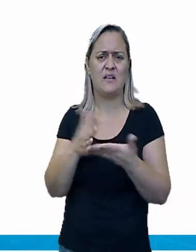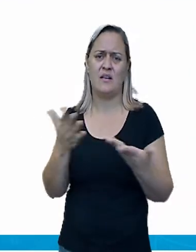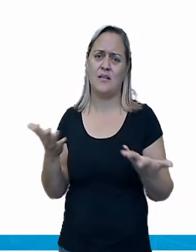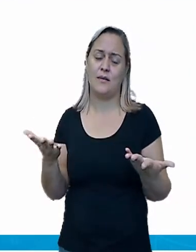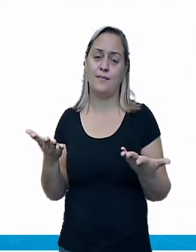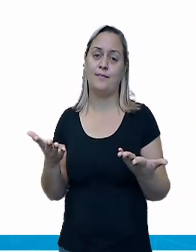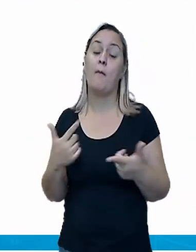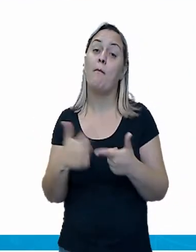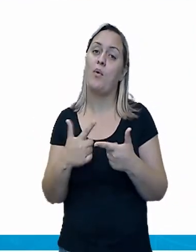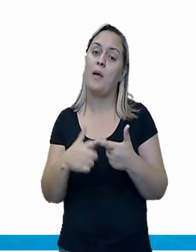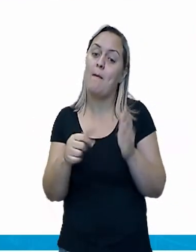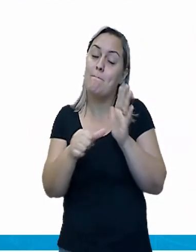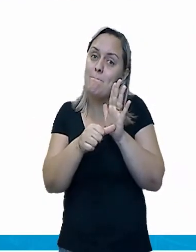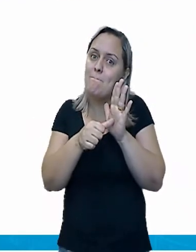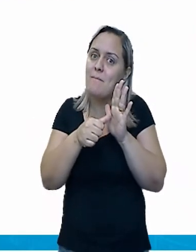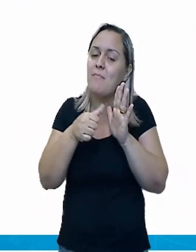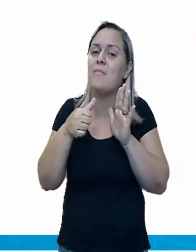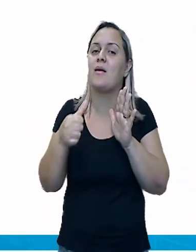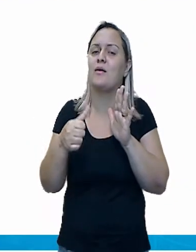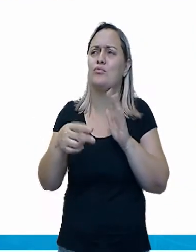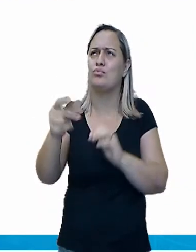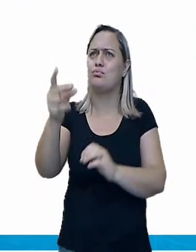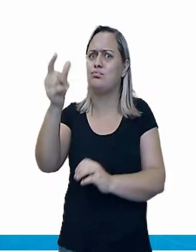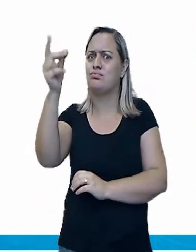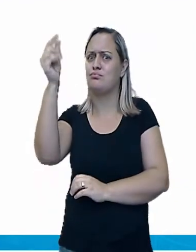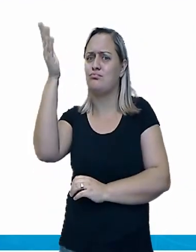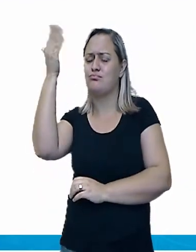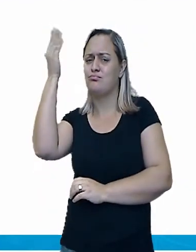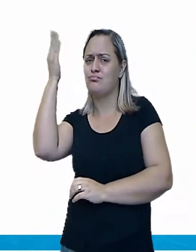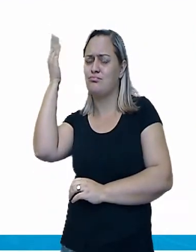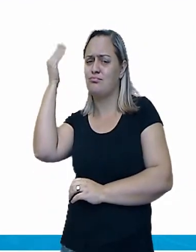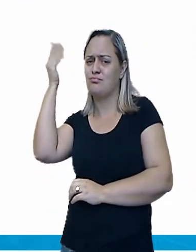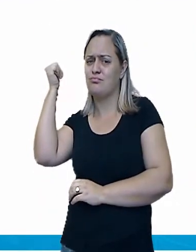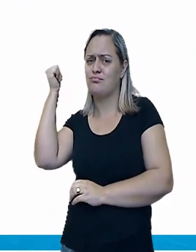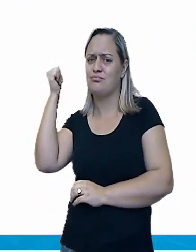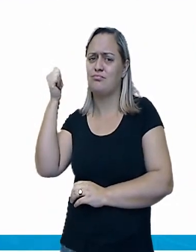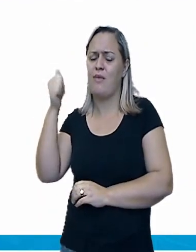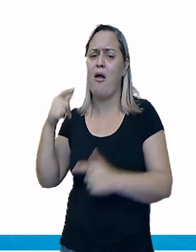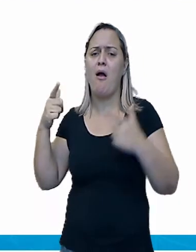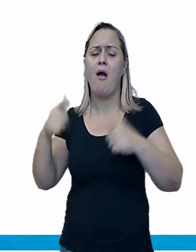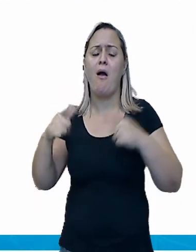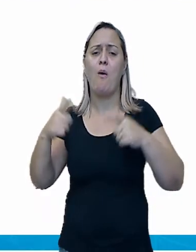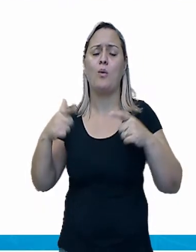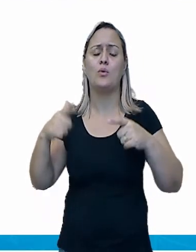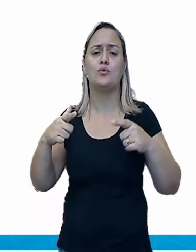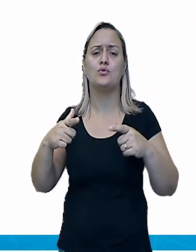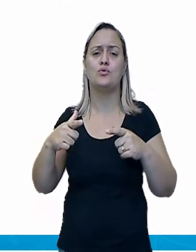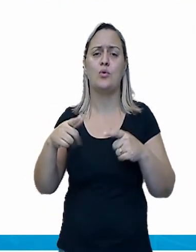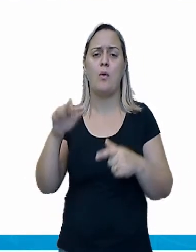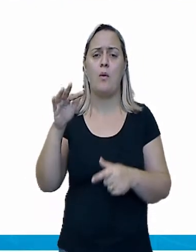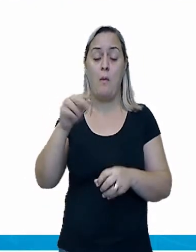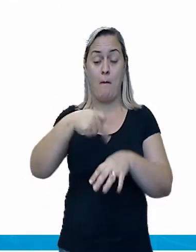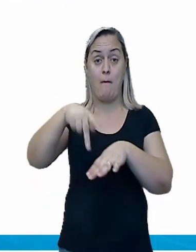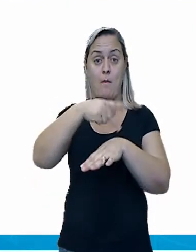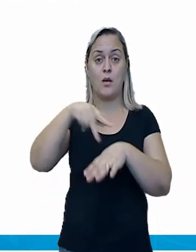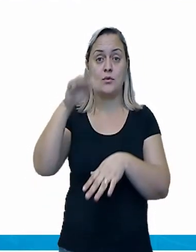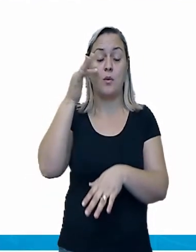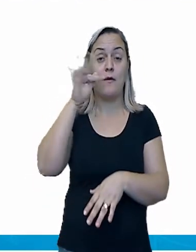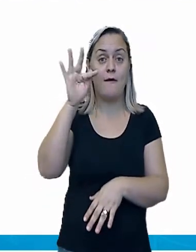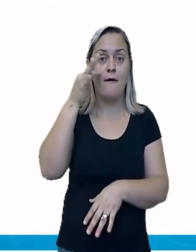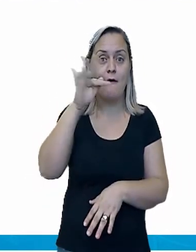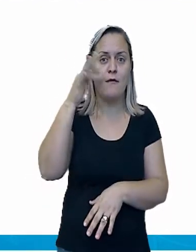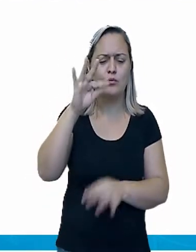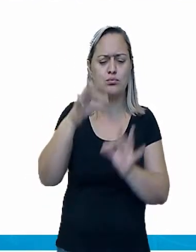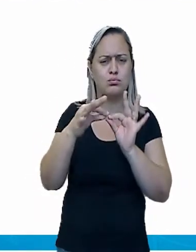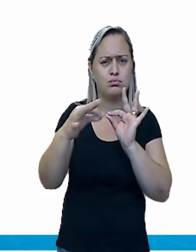É a primeira fotografia que foi tirada através de uma janela lá no país bem distante, não é o nosso, lá na França. Então, a pessoa